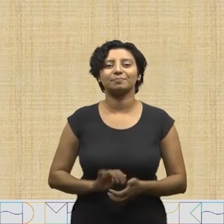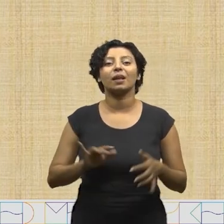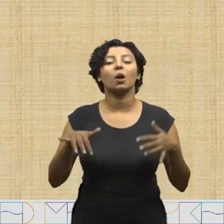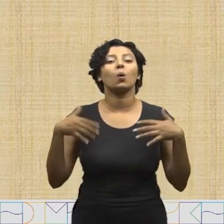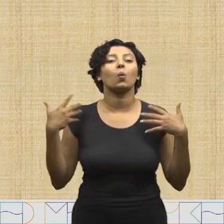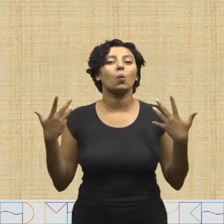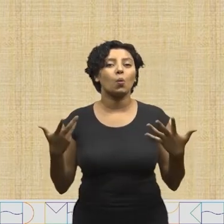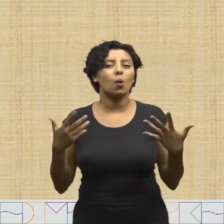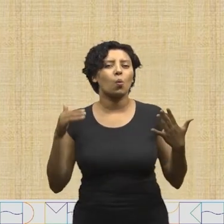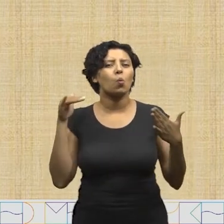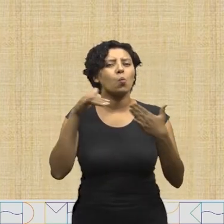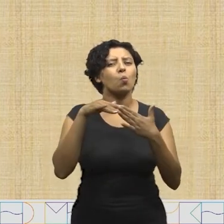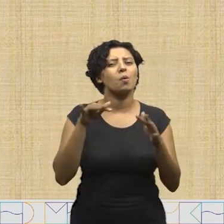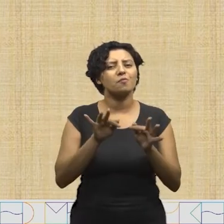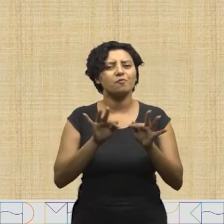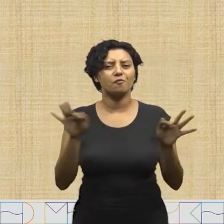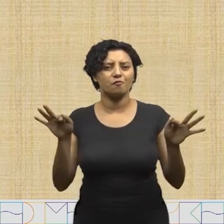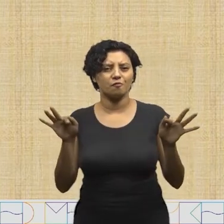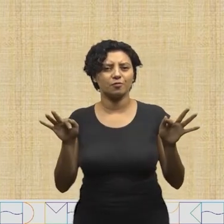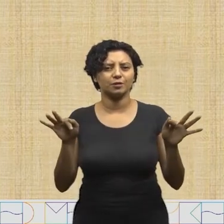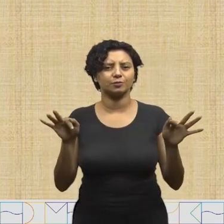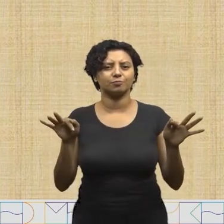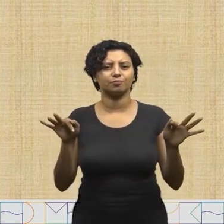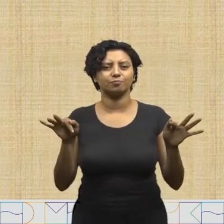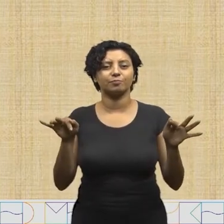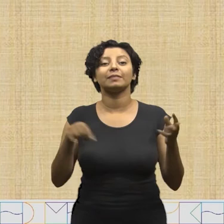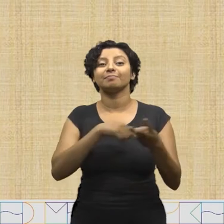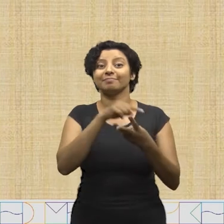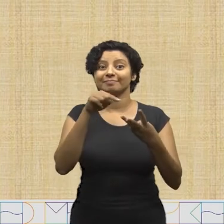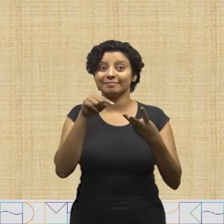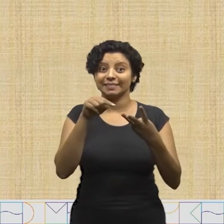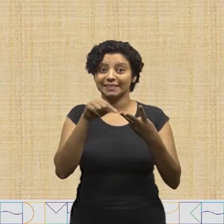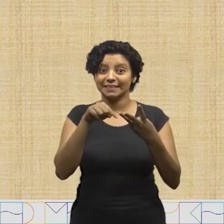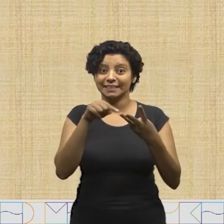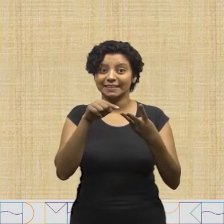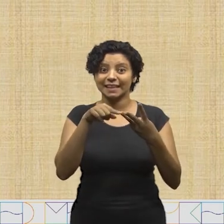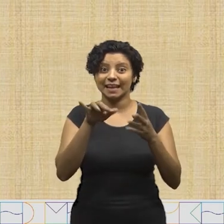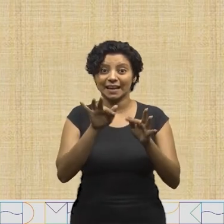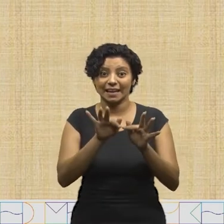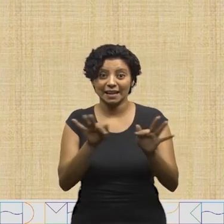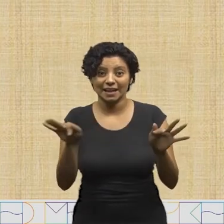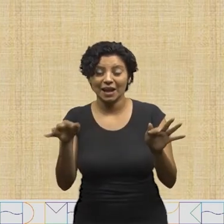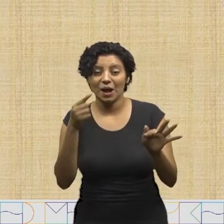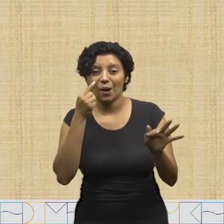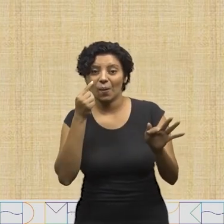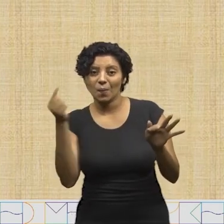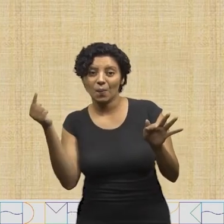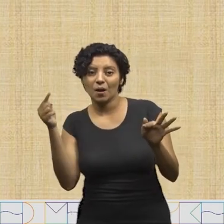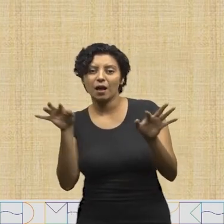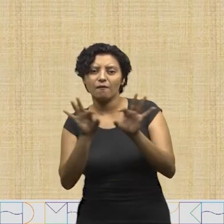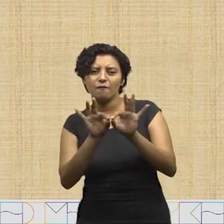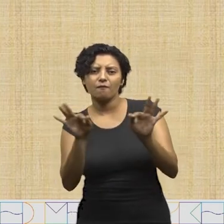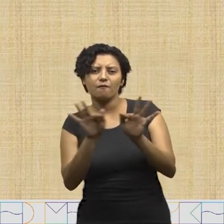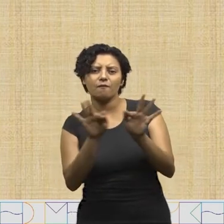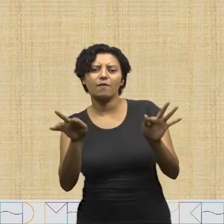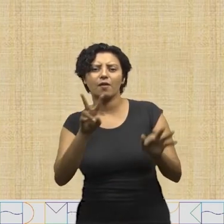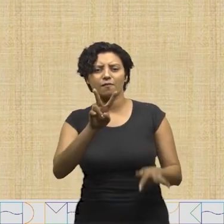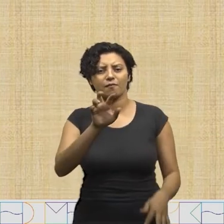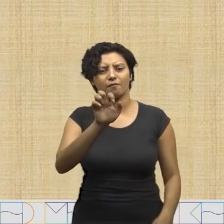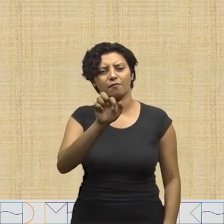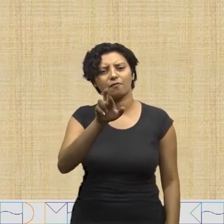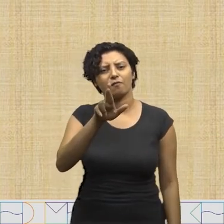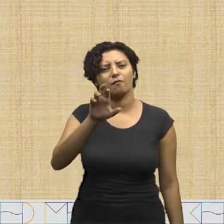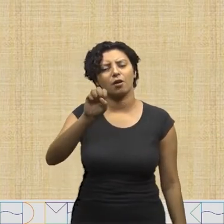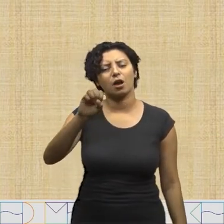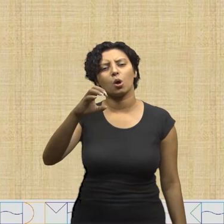Qual é o último verso? É a nossa terceira linha. Lembre-se que versos são